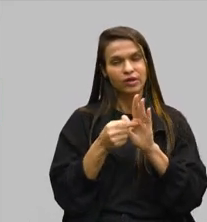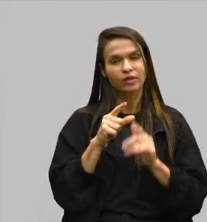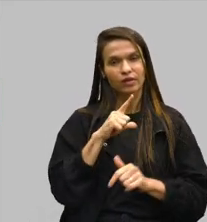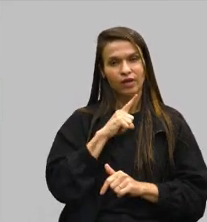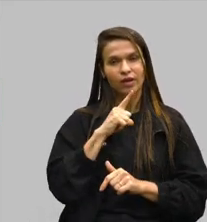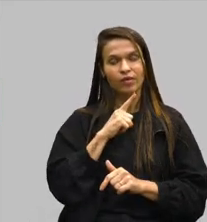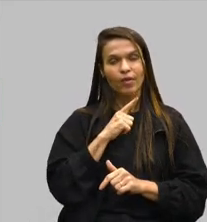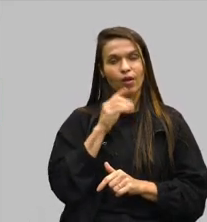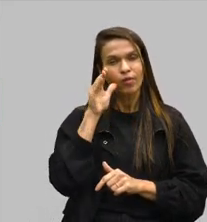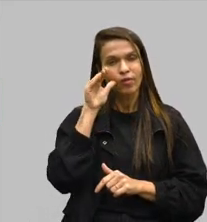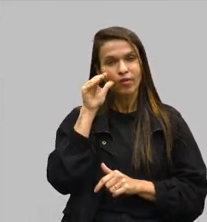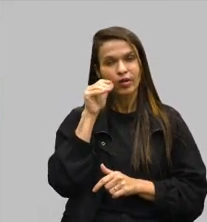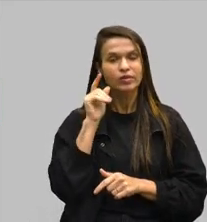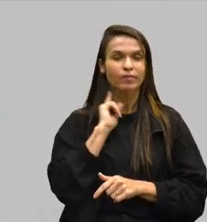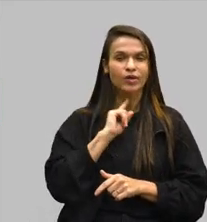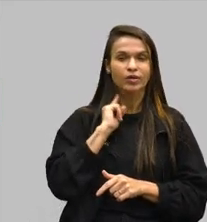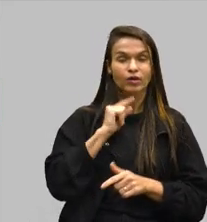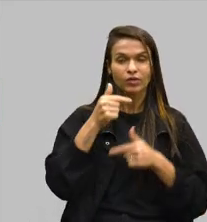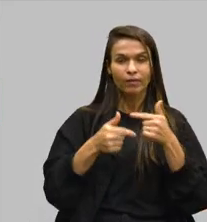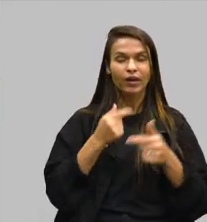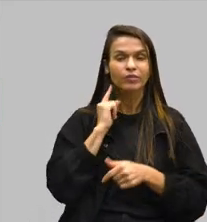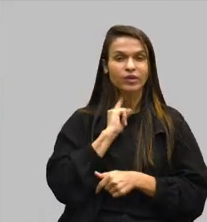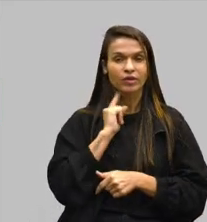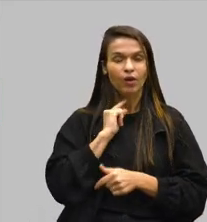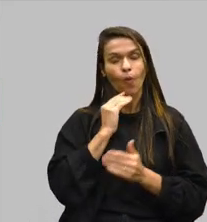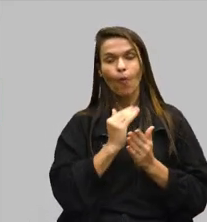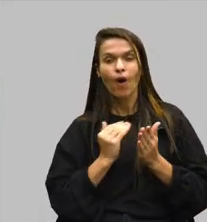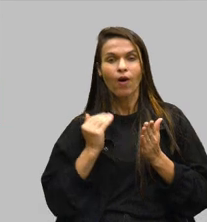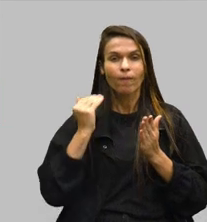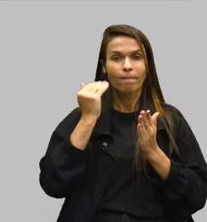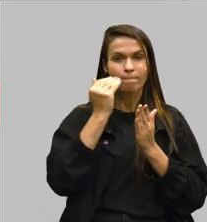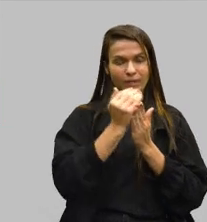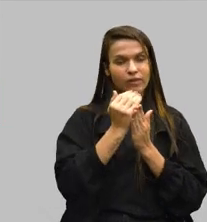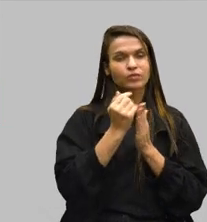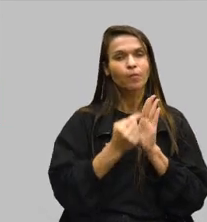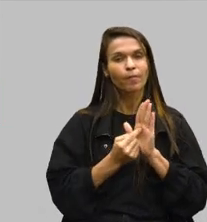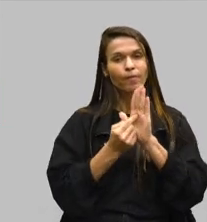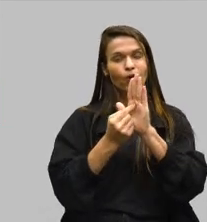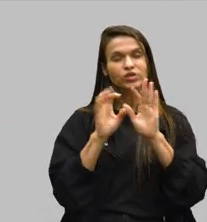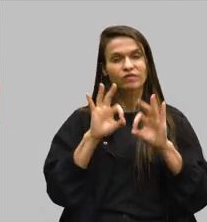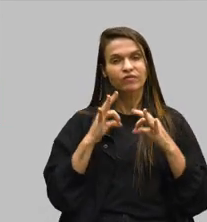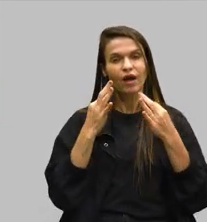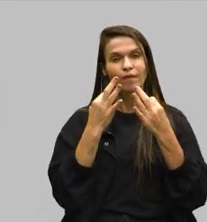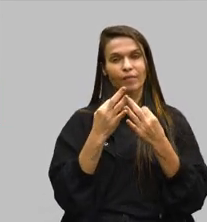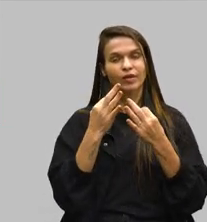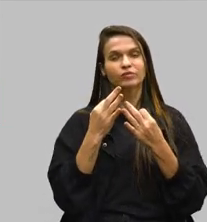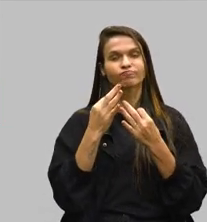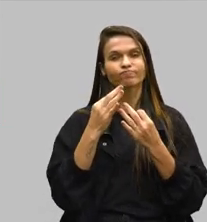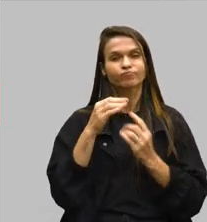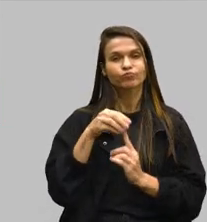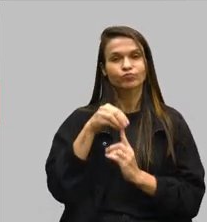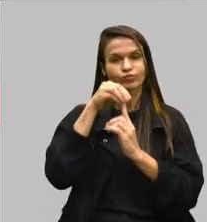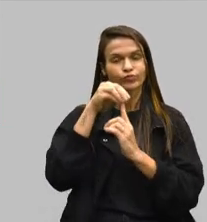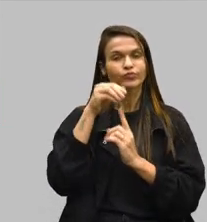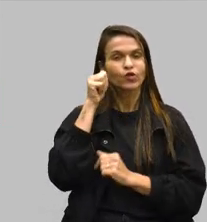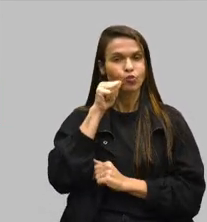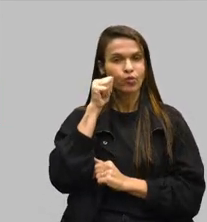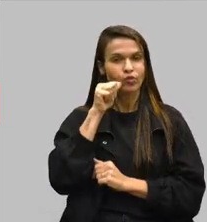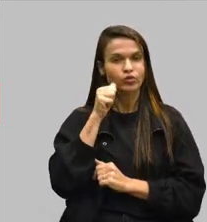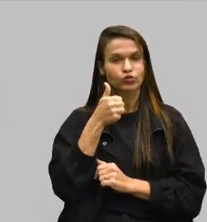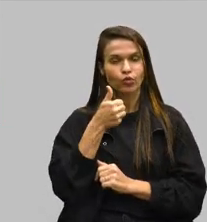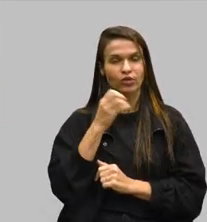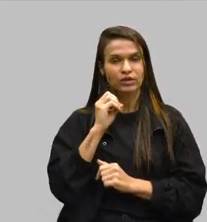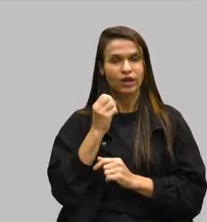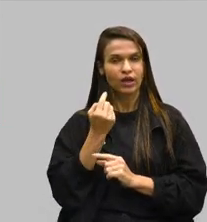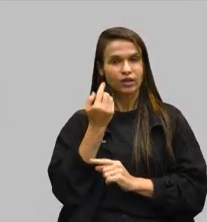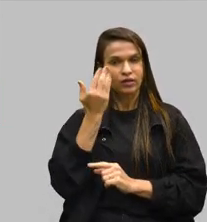pelo Observatório Mineiro do Trabalho Mineiro, um aumento expressivo de famílias chefiadas por mulheres nos últimos dez anos.